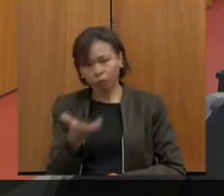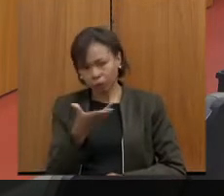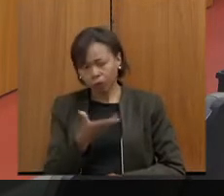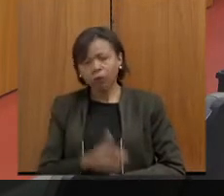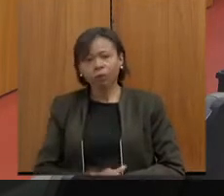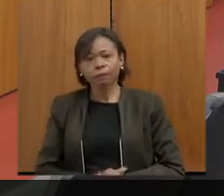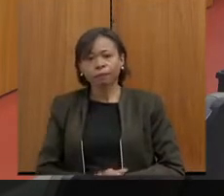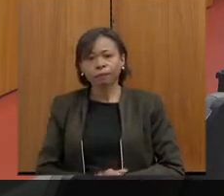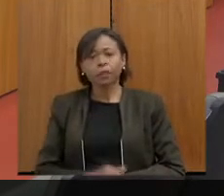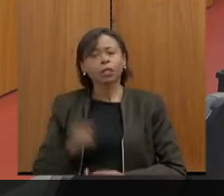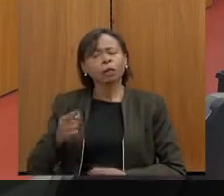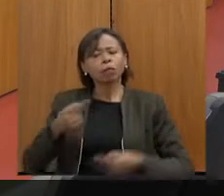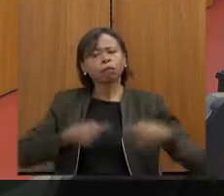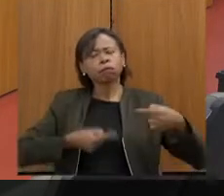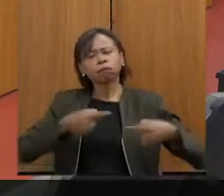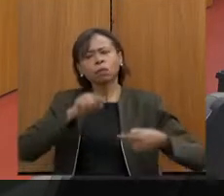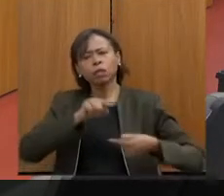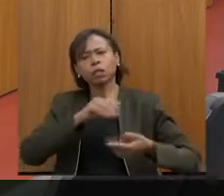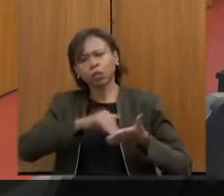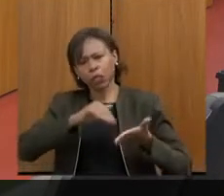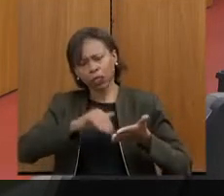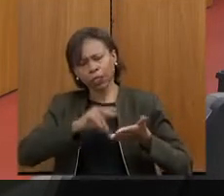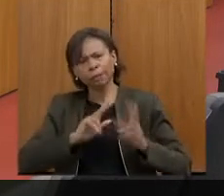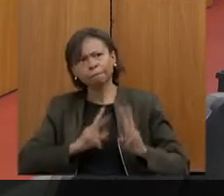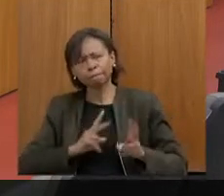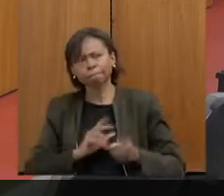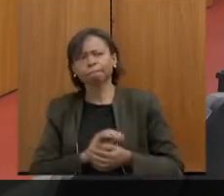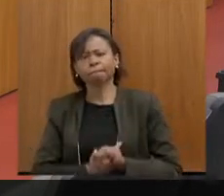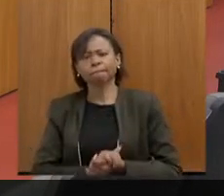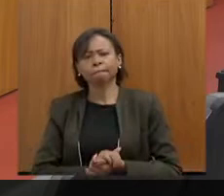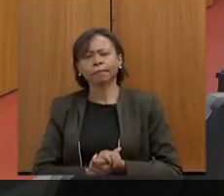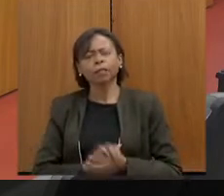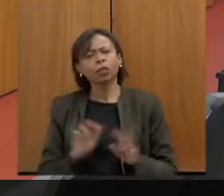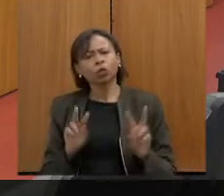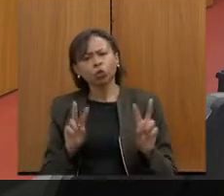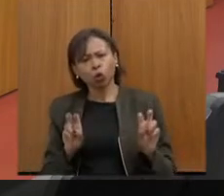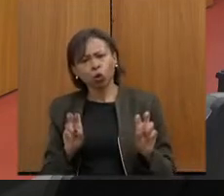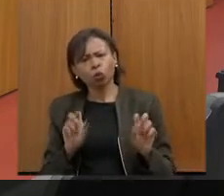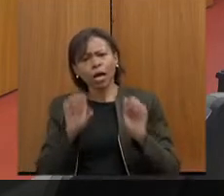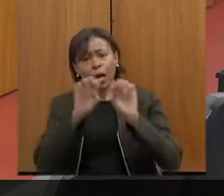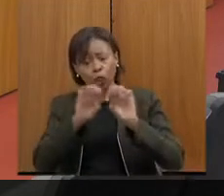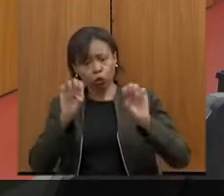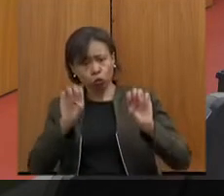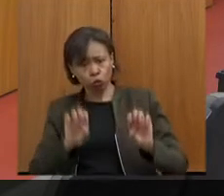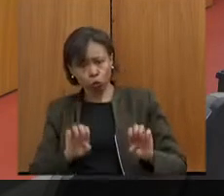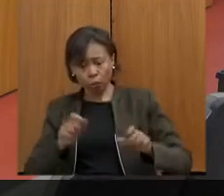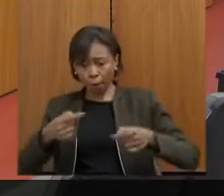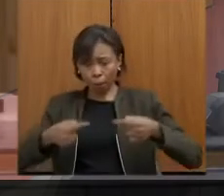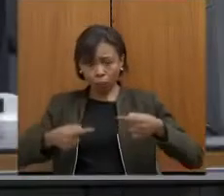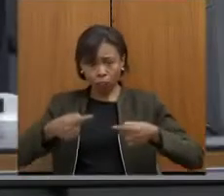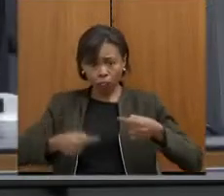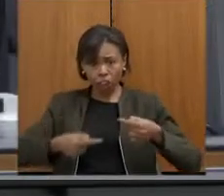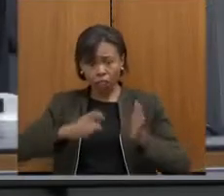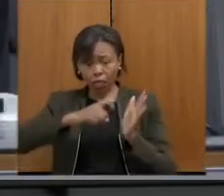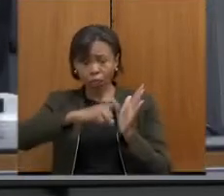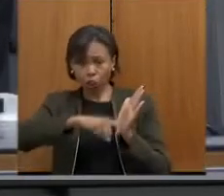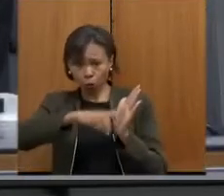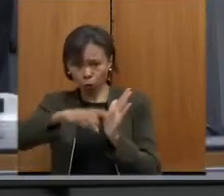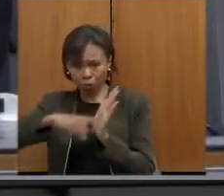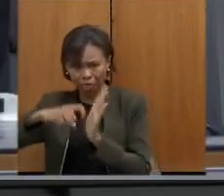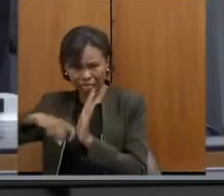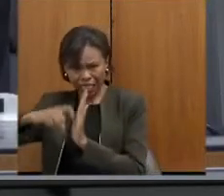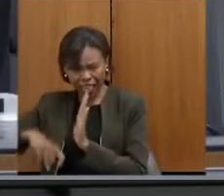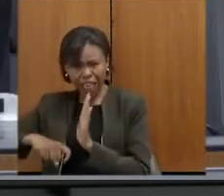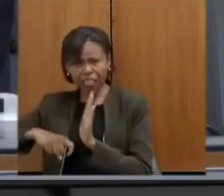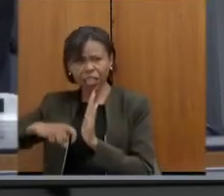debate com o secretário, essa questão da estrutura da política tributária nacional